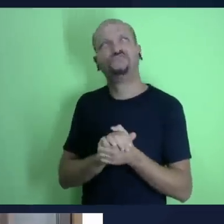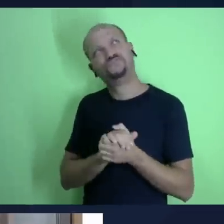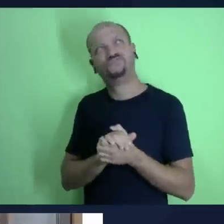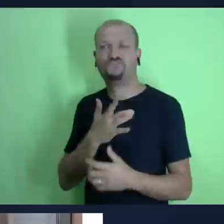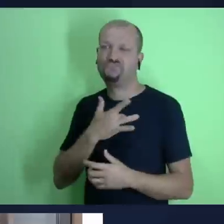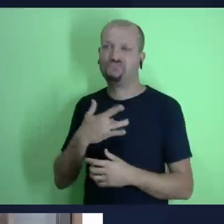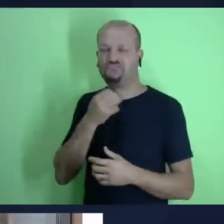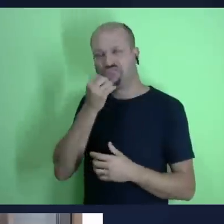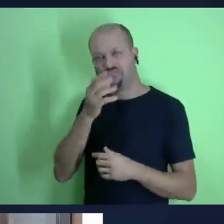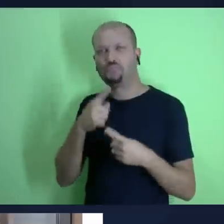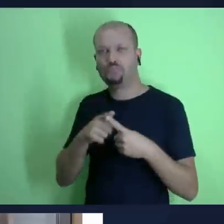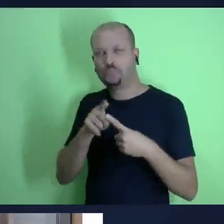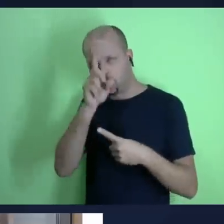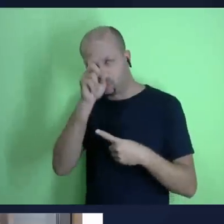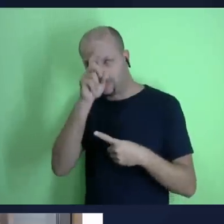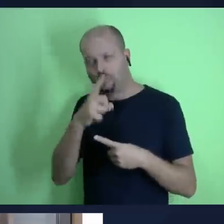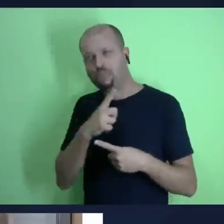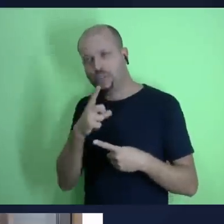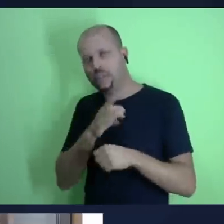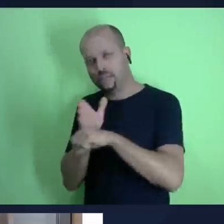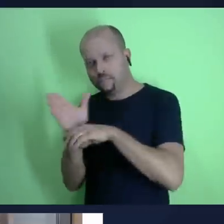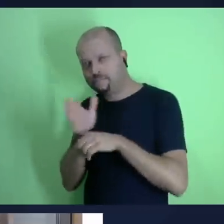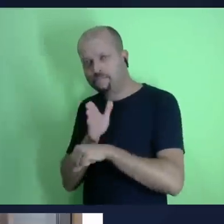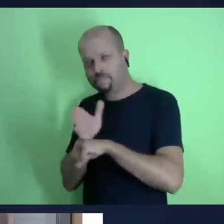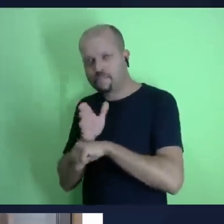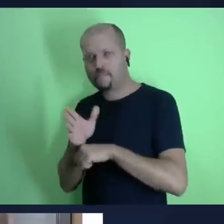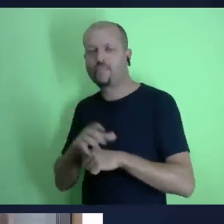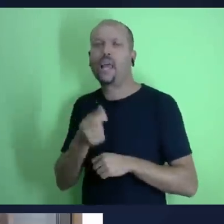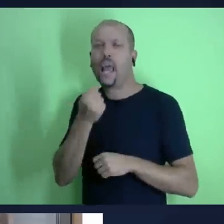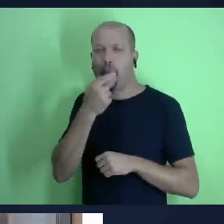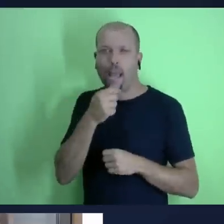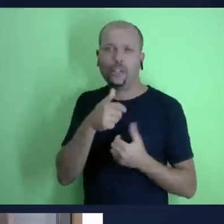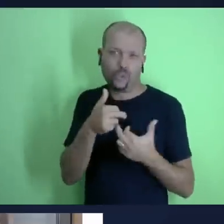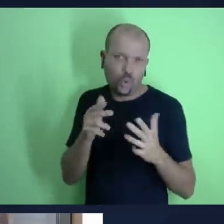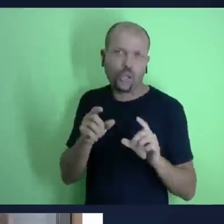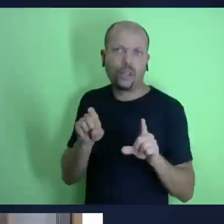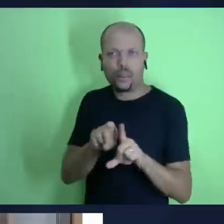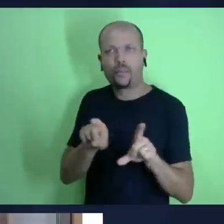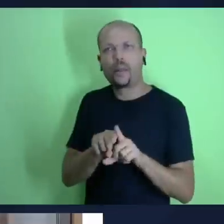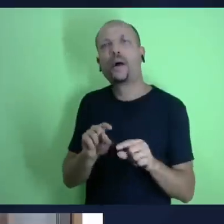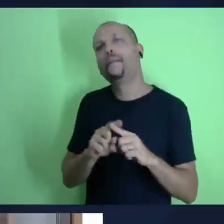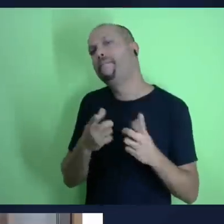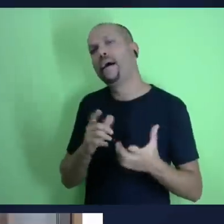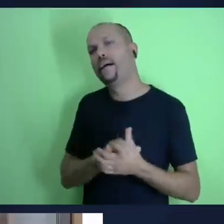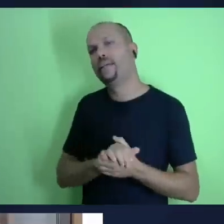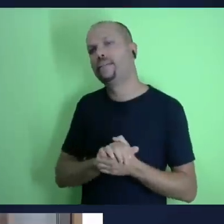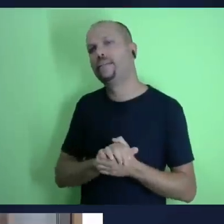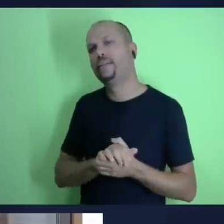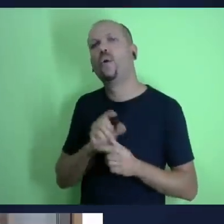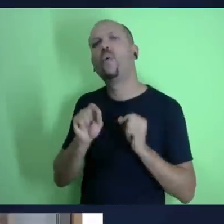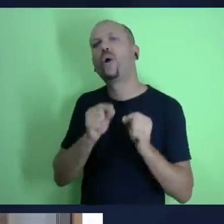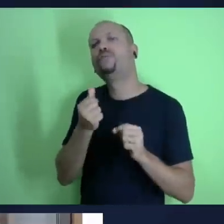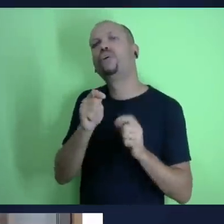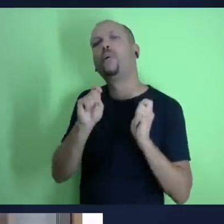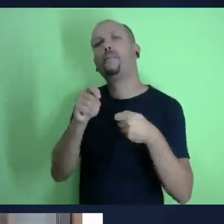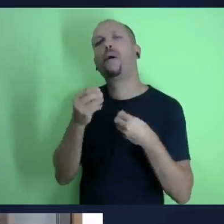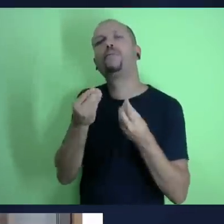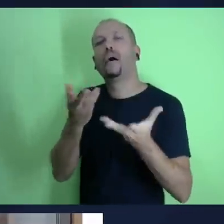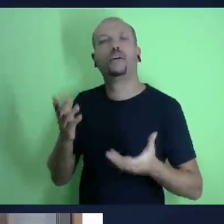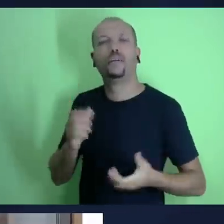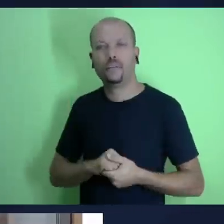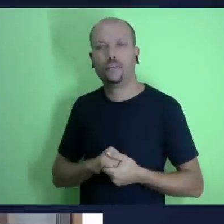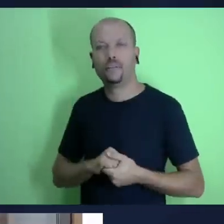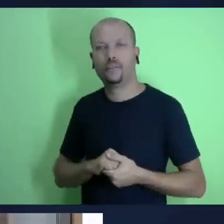pode te trazer muitas viagens muita coisa boa